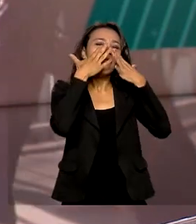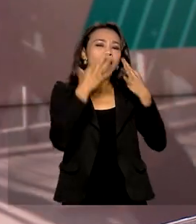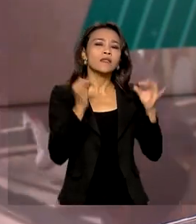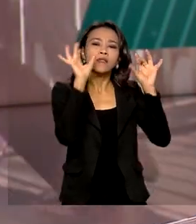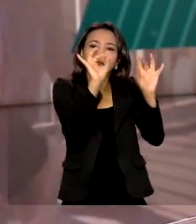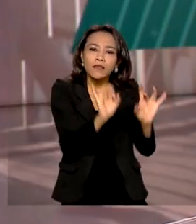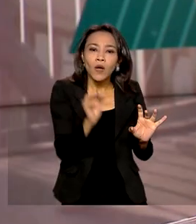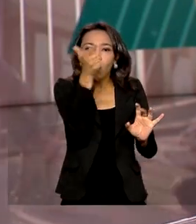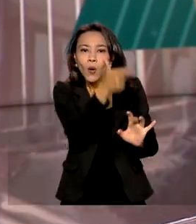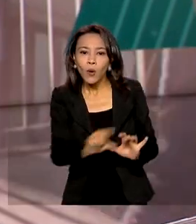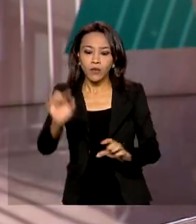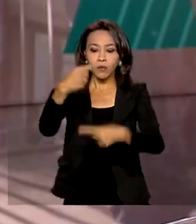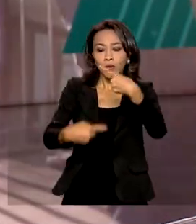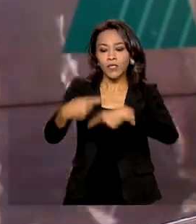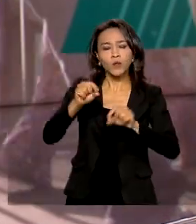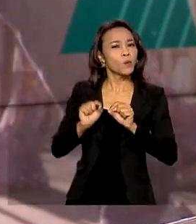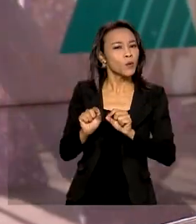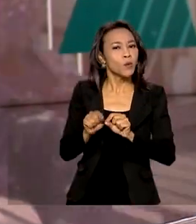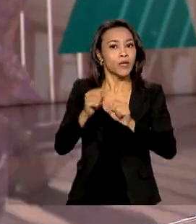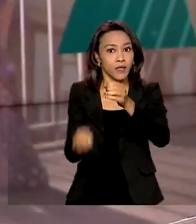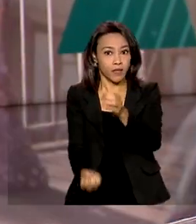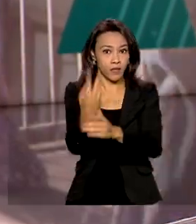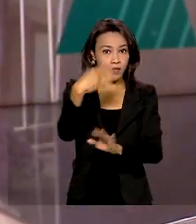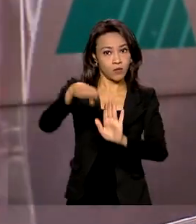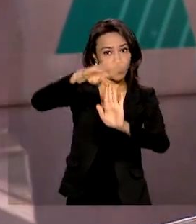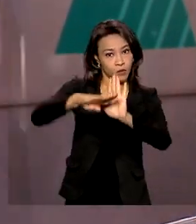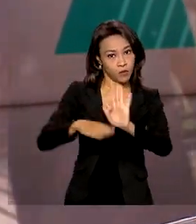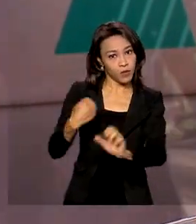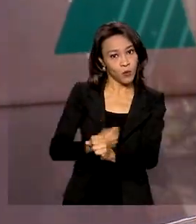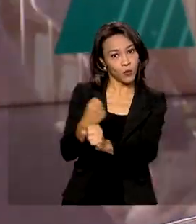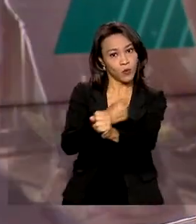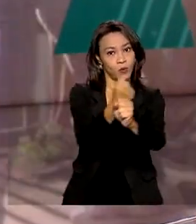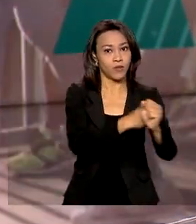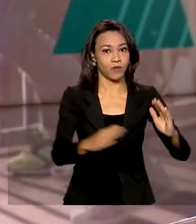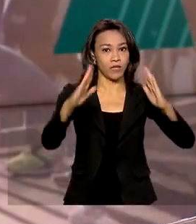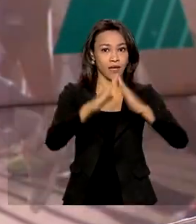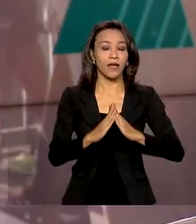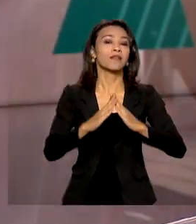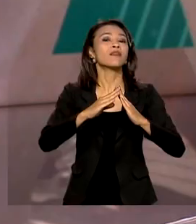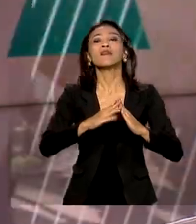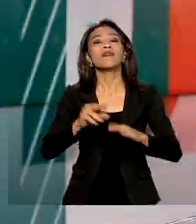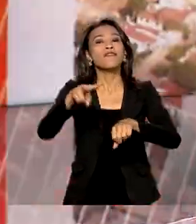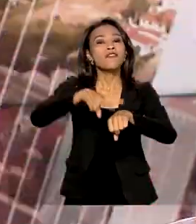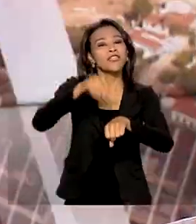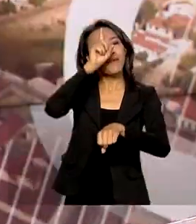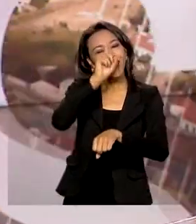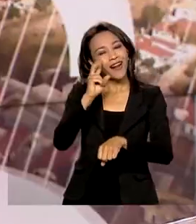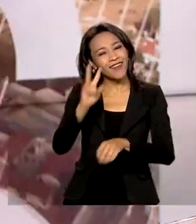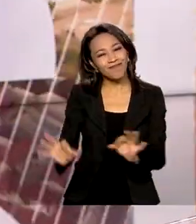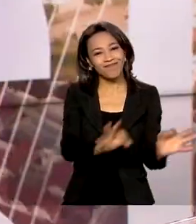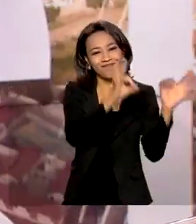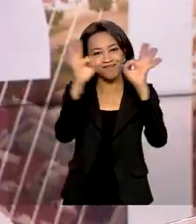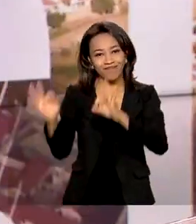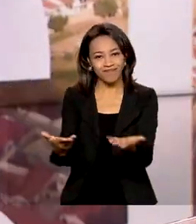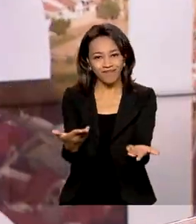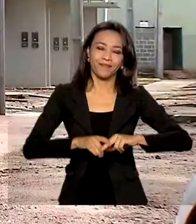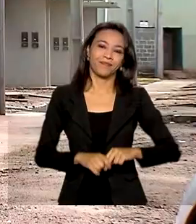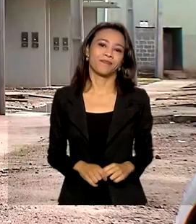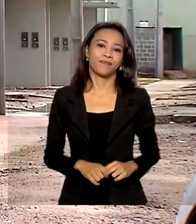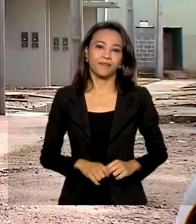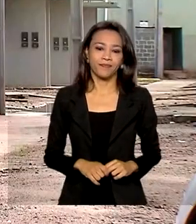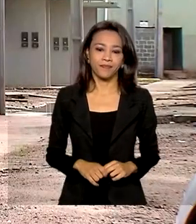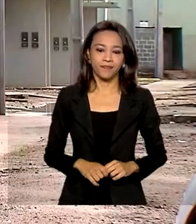Outra política de destaque foi a criação do programa de habitação popular Casa Verde e Amarela. Confira na reportagem de Luana Karen.